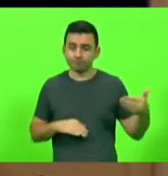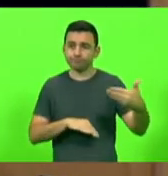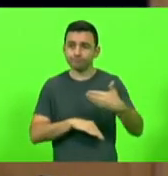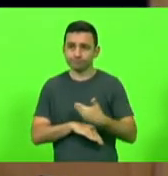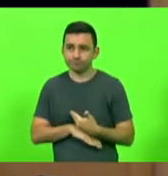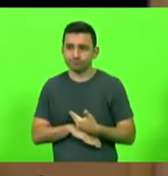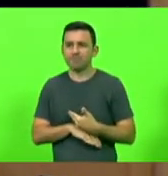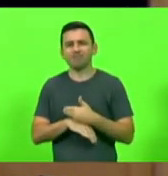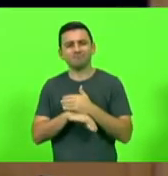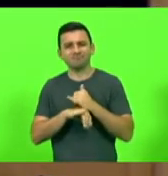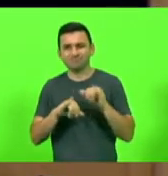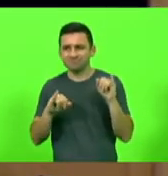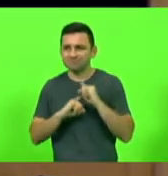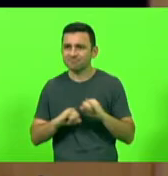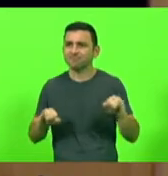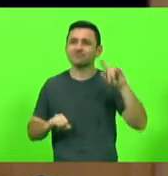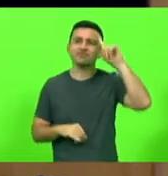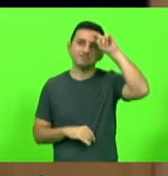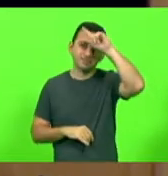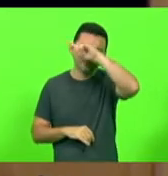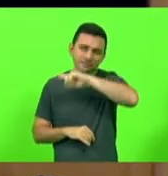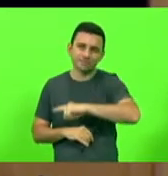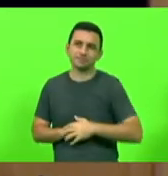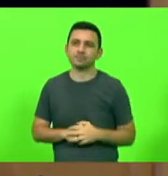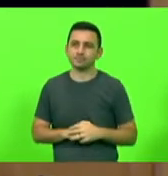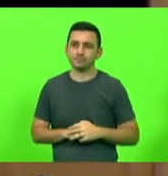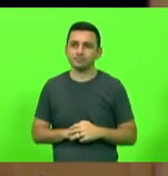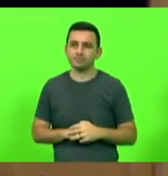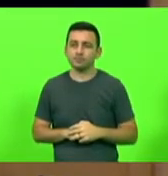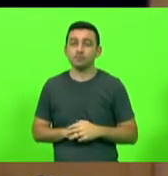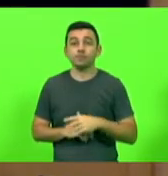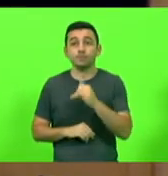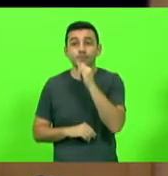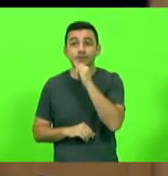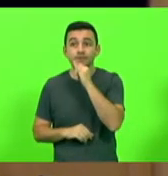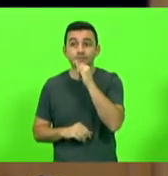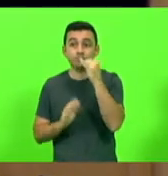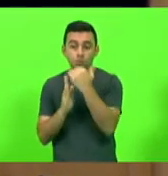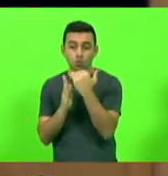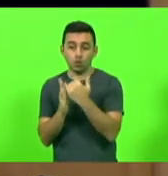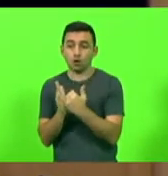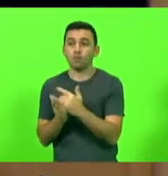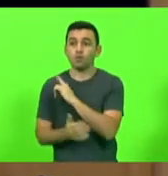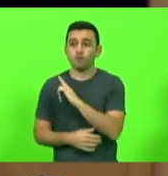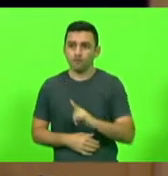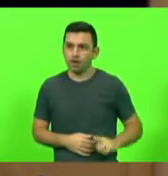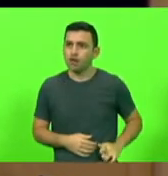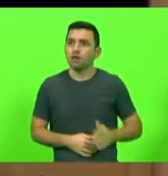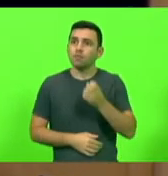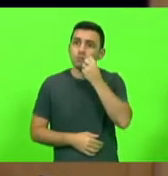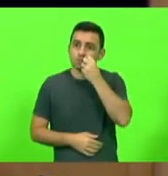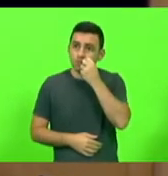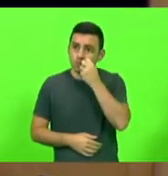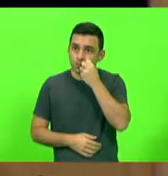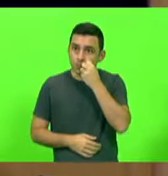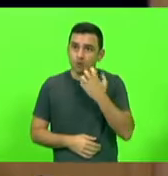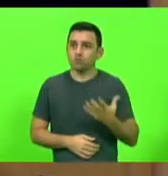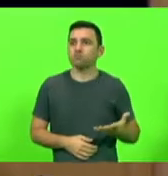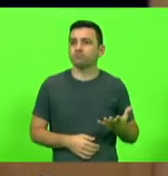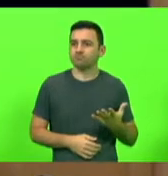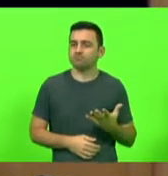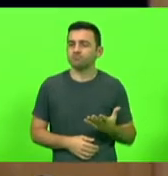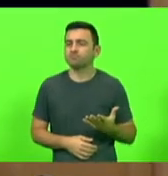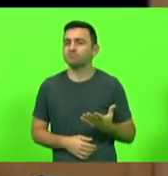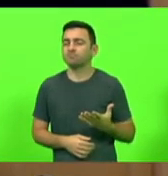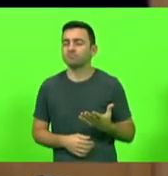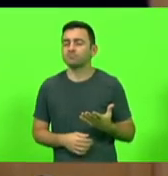nos relatavam essa dificuldade, por exemplo, desse programa do governo, que é bom, já disse antes que é bom, reconstrói,